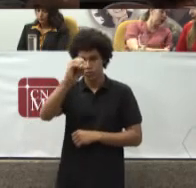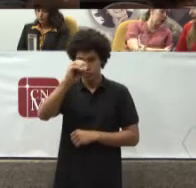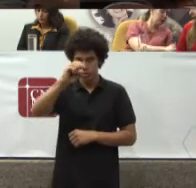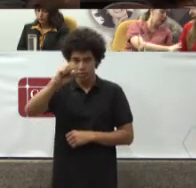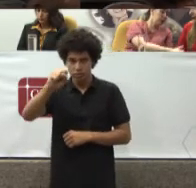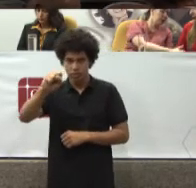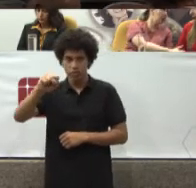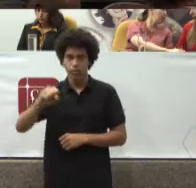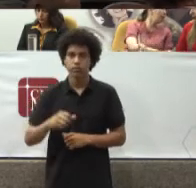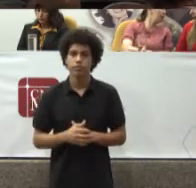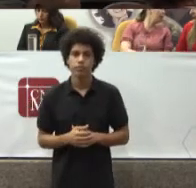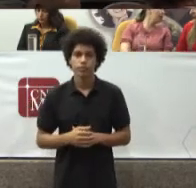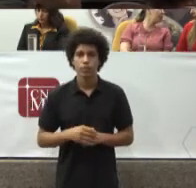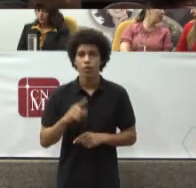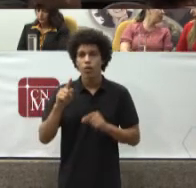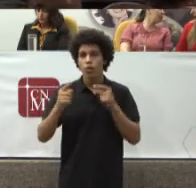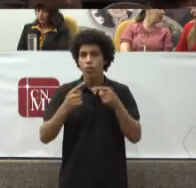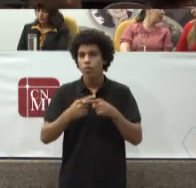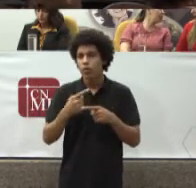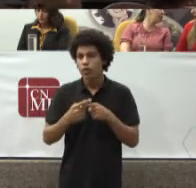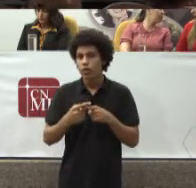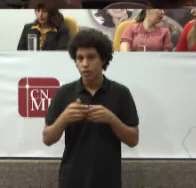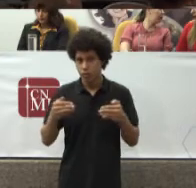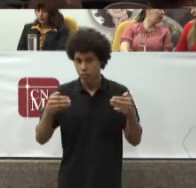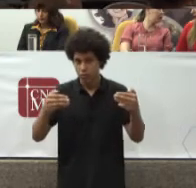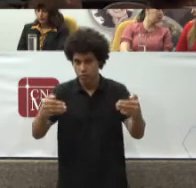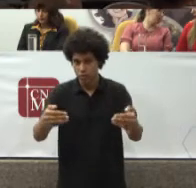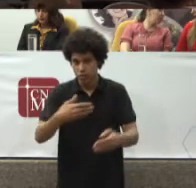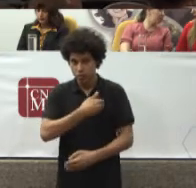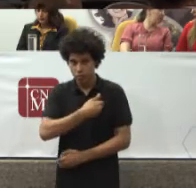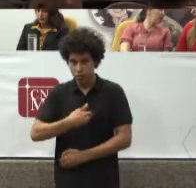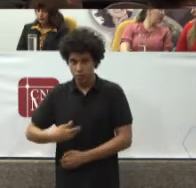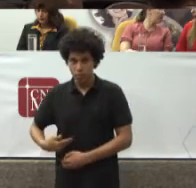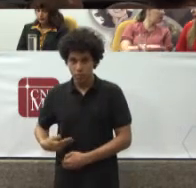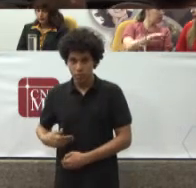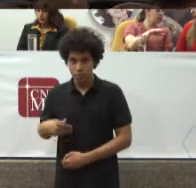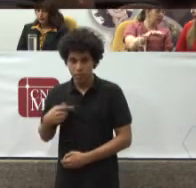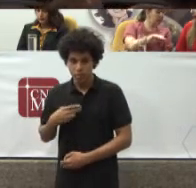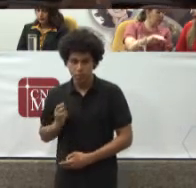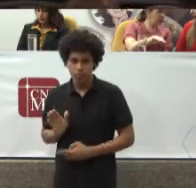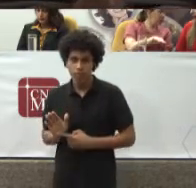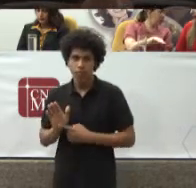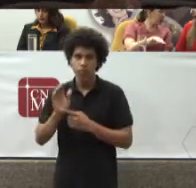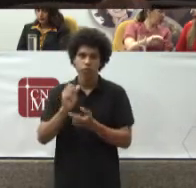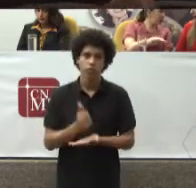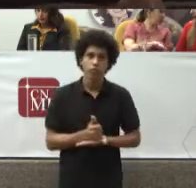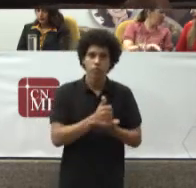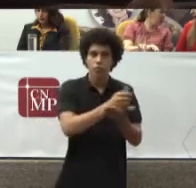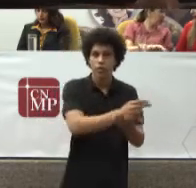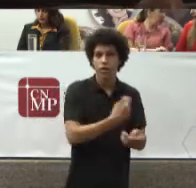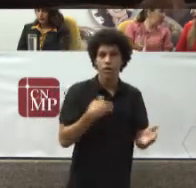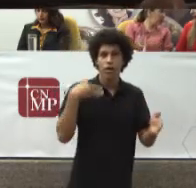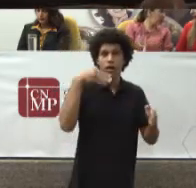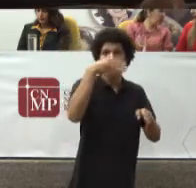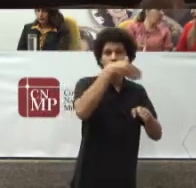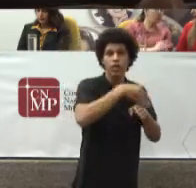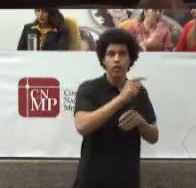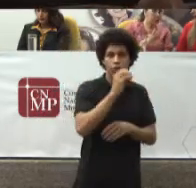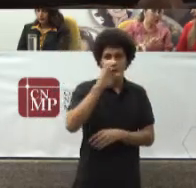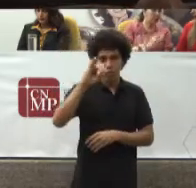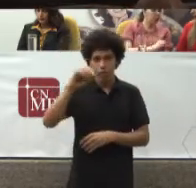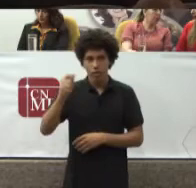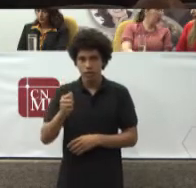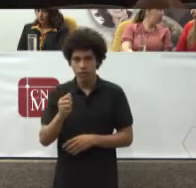O Ministério Público Ele comparecia Até O Congresso Nacional Ele